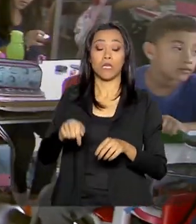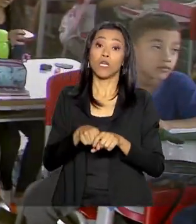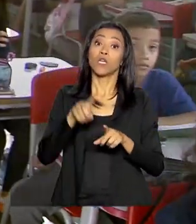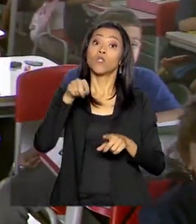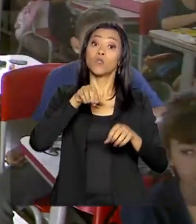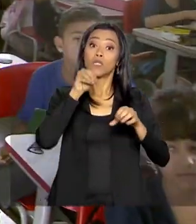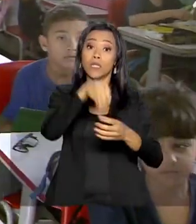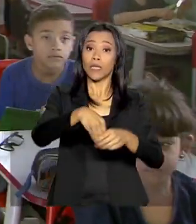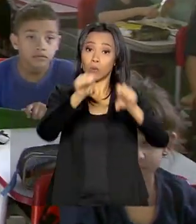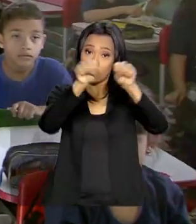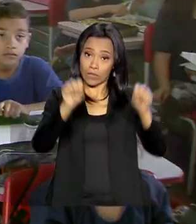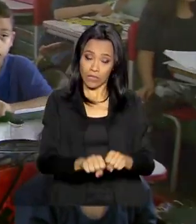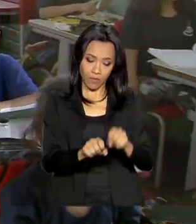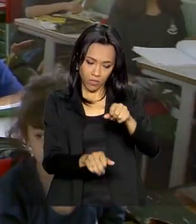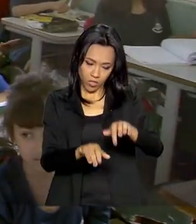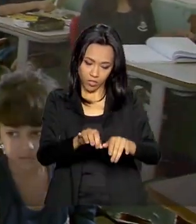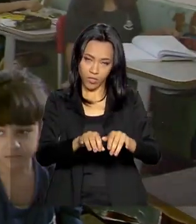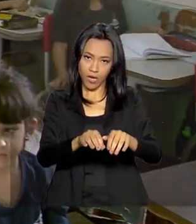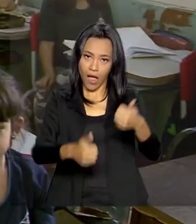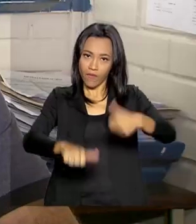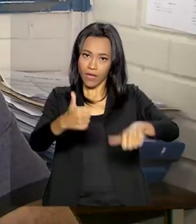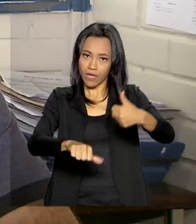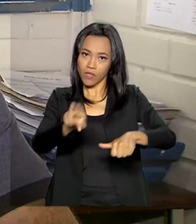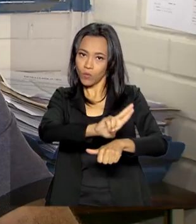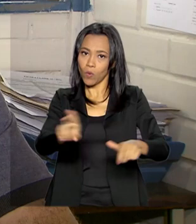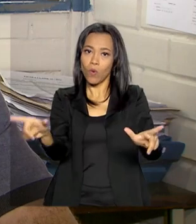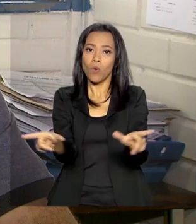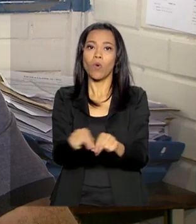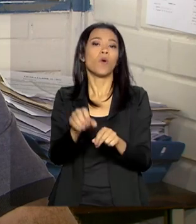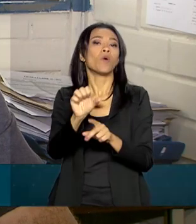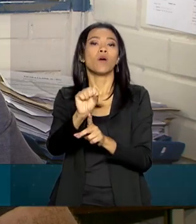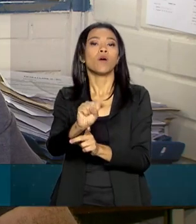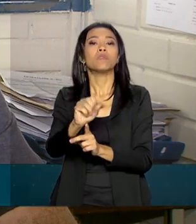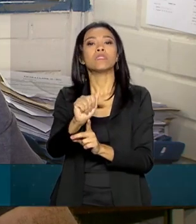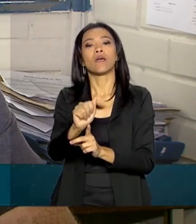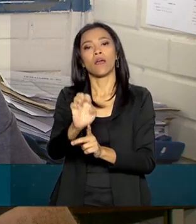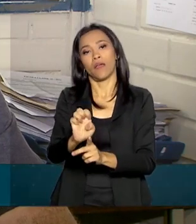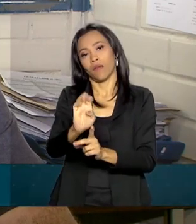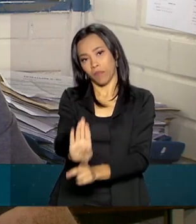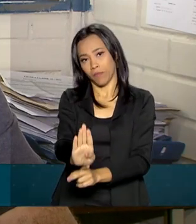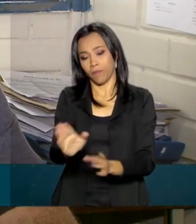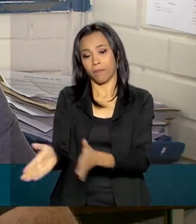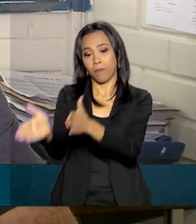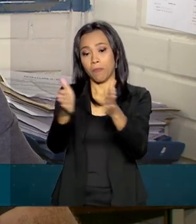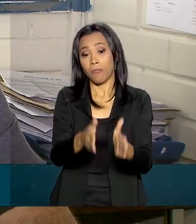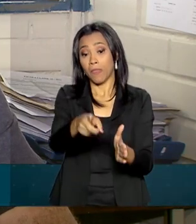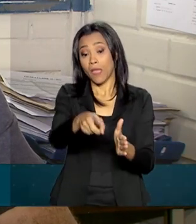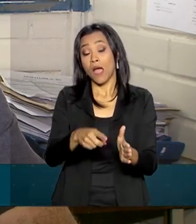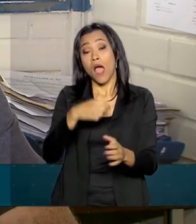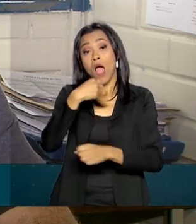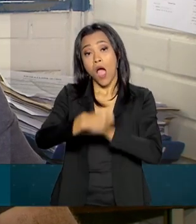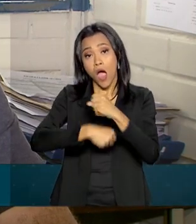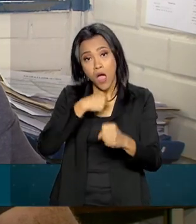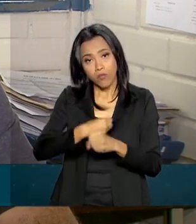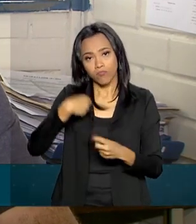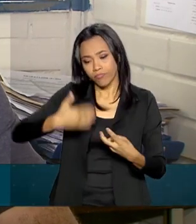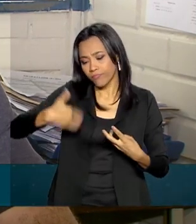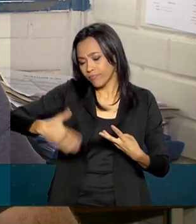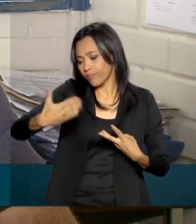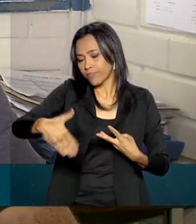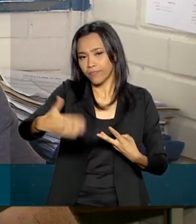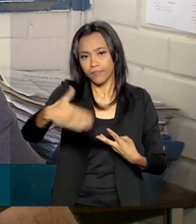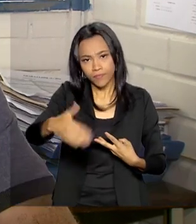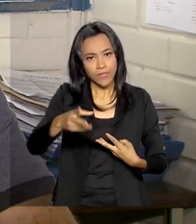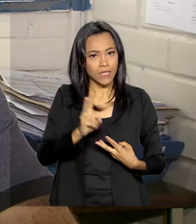de Avaliação de Educação Básica, o Saeb. Há quatro anos a escola vem fazendo um sistema de avaliação bimestral com todos